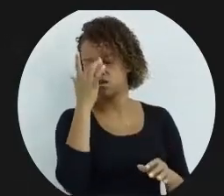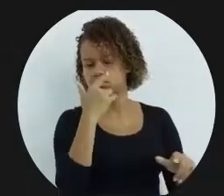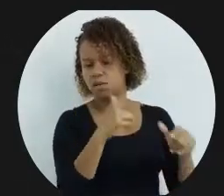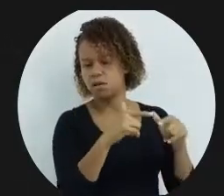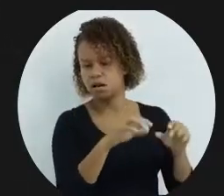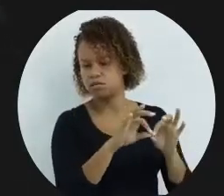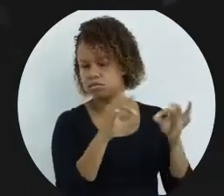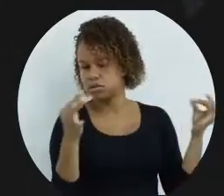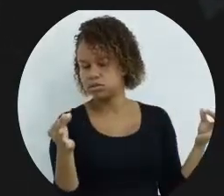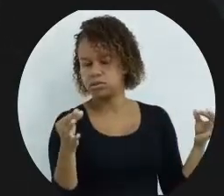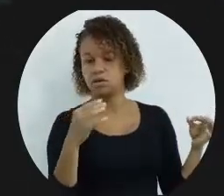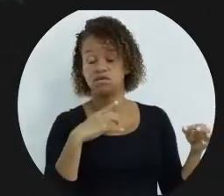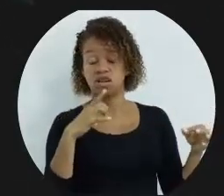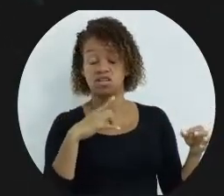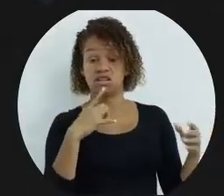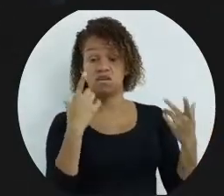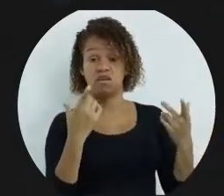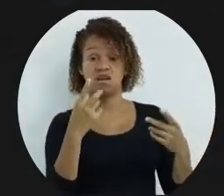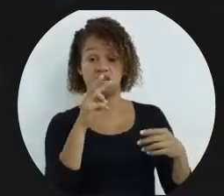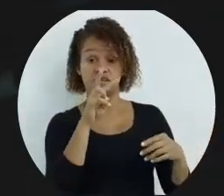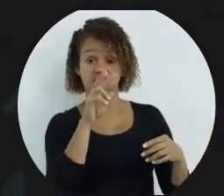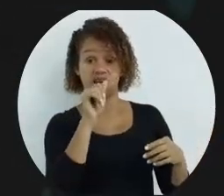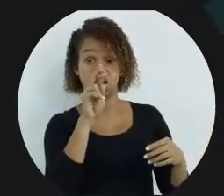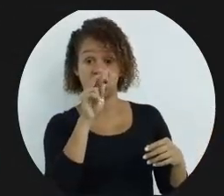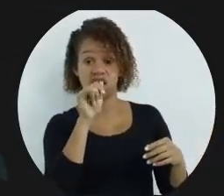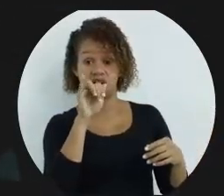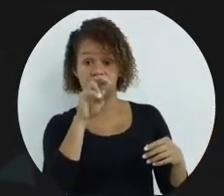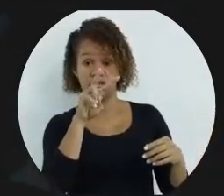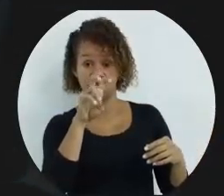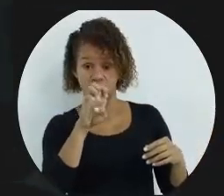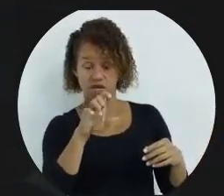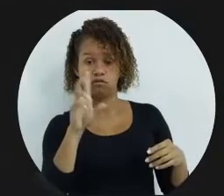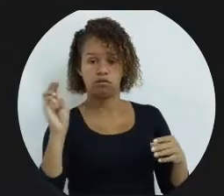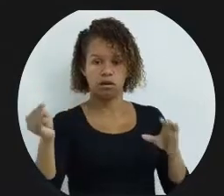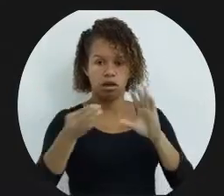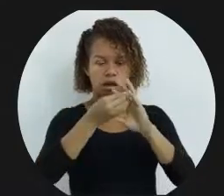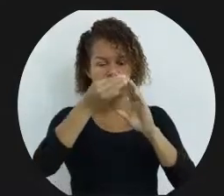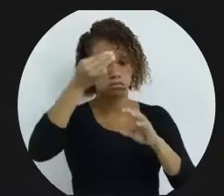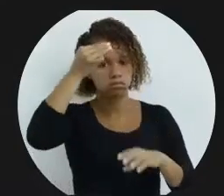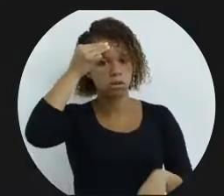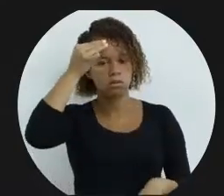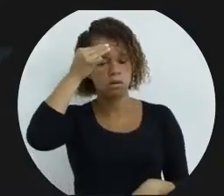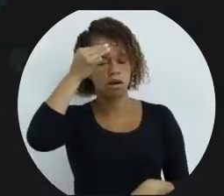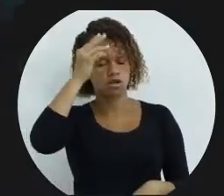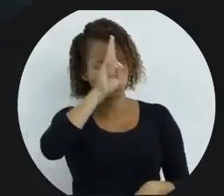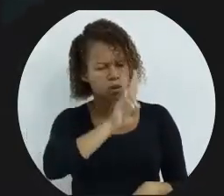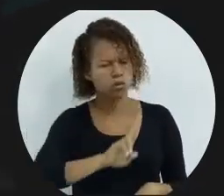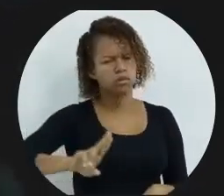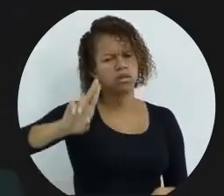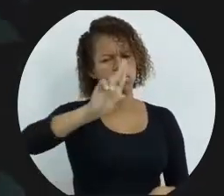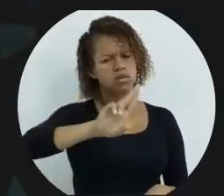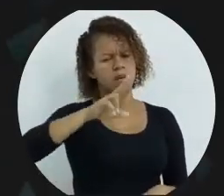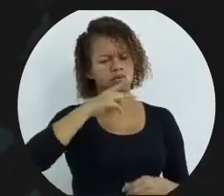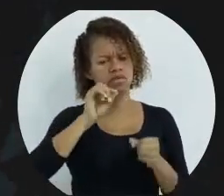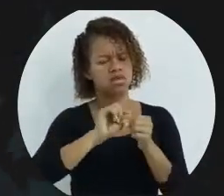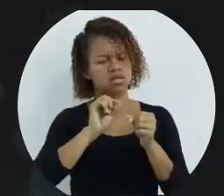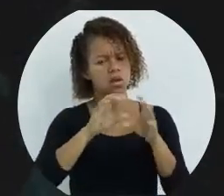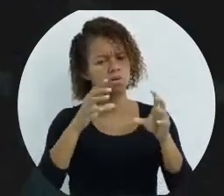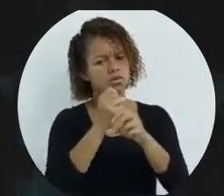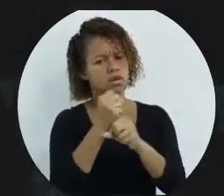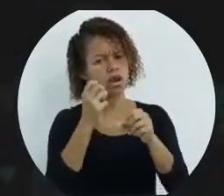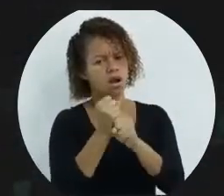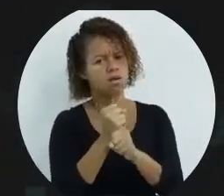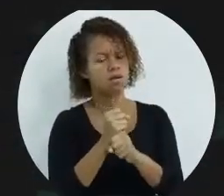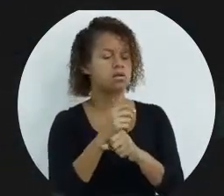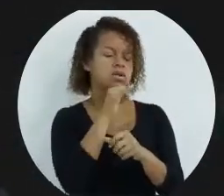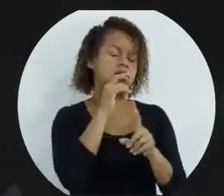Então, uma vez que a gente tem essa variável na memória, a gente pode utilizar ela para fazer os cálculos. A gente